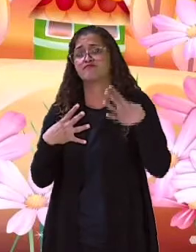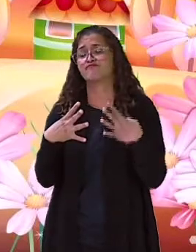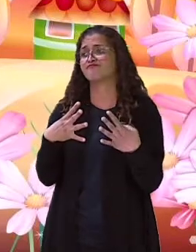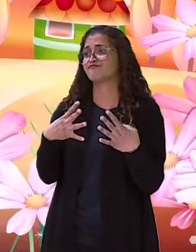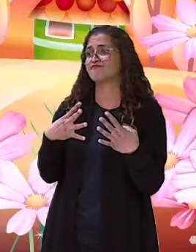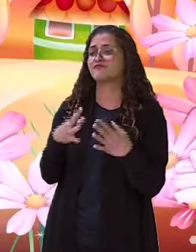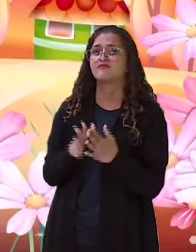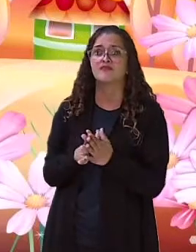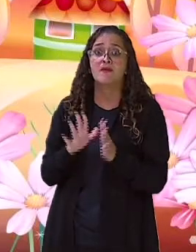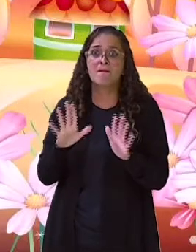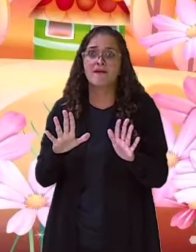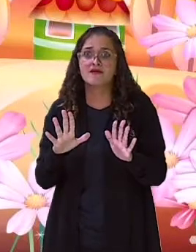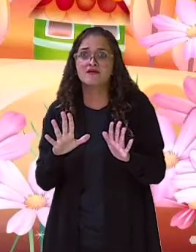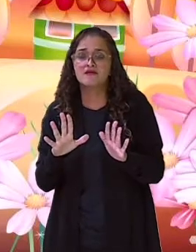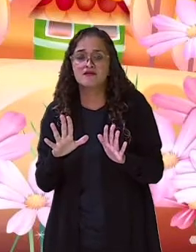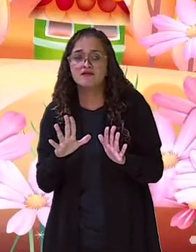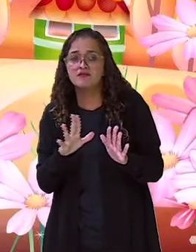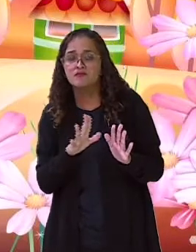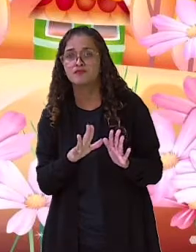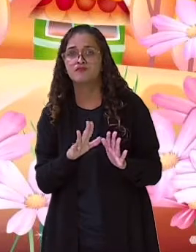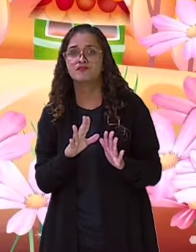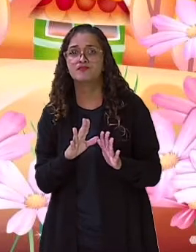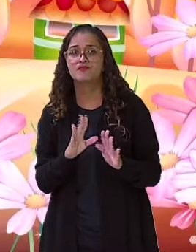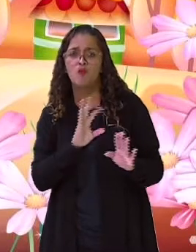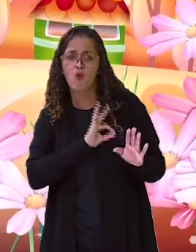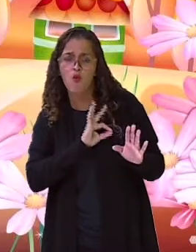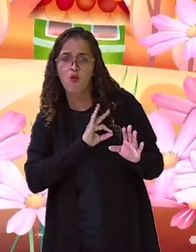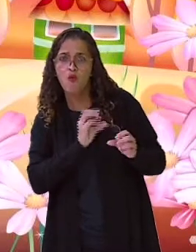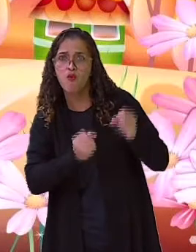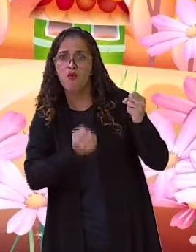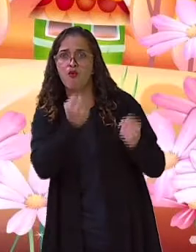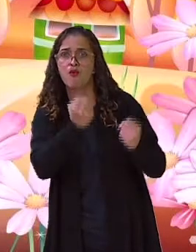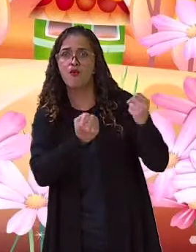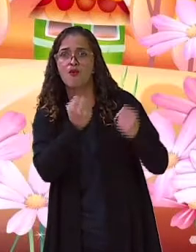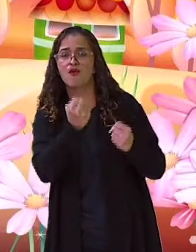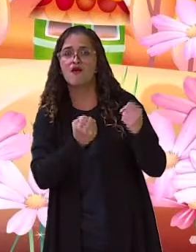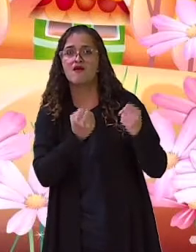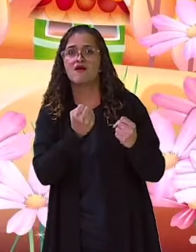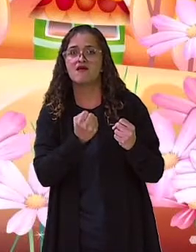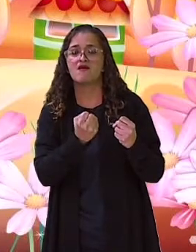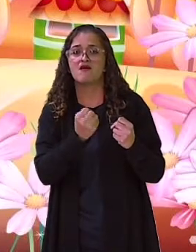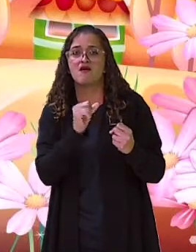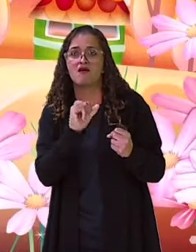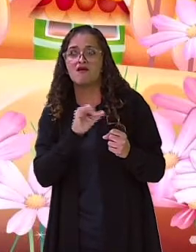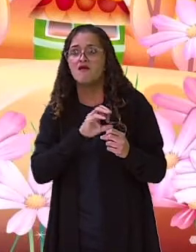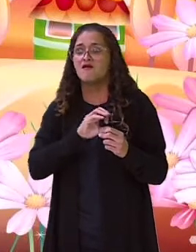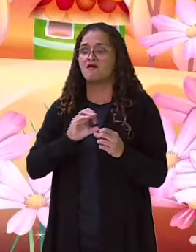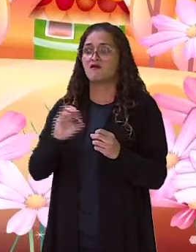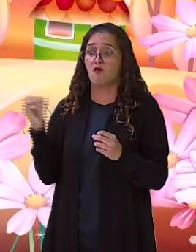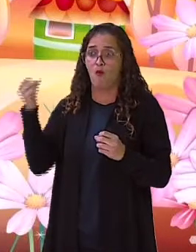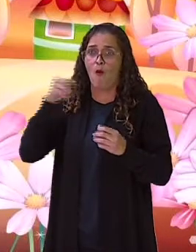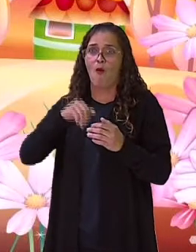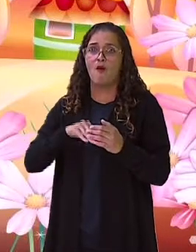Por sorte, quando o pilotão estava levando o infeliz para a prisão, começou uma briga feia na